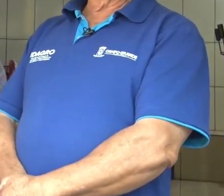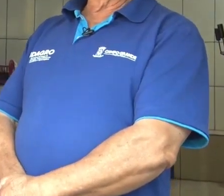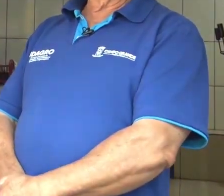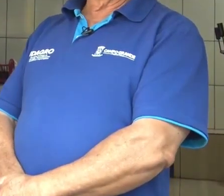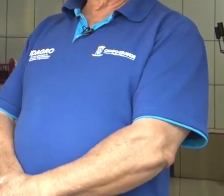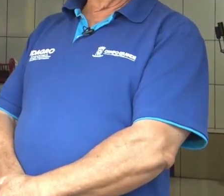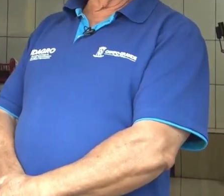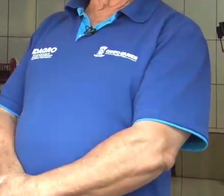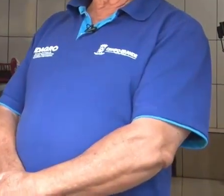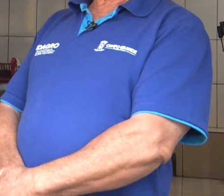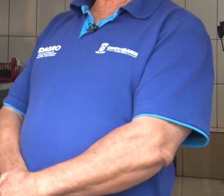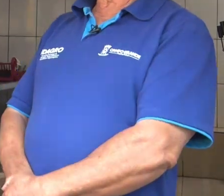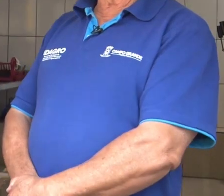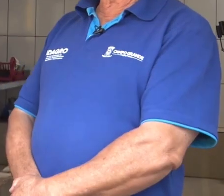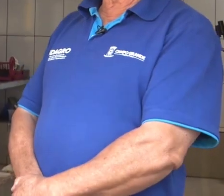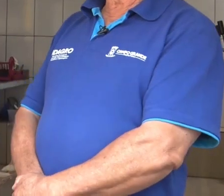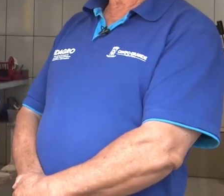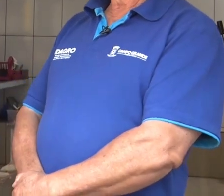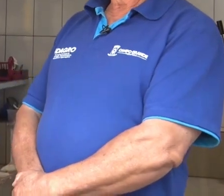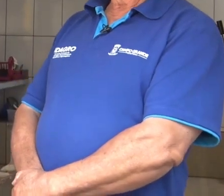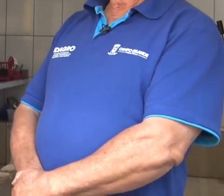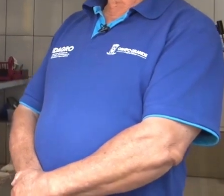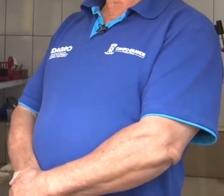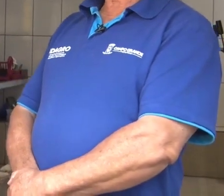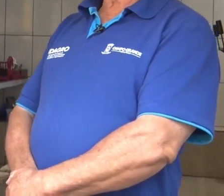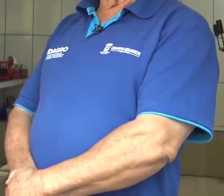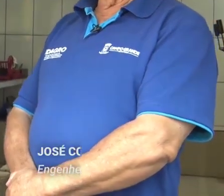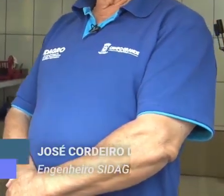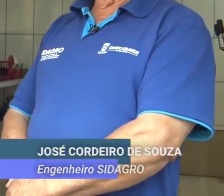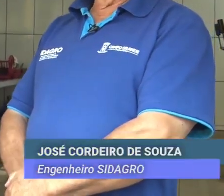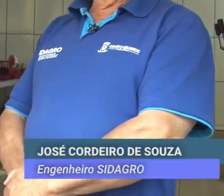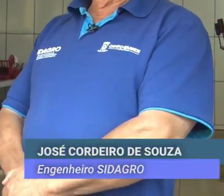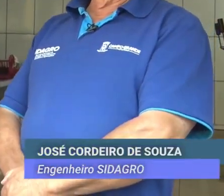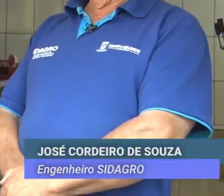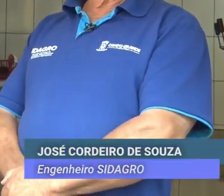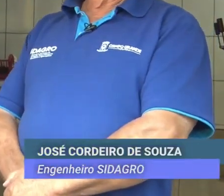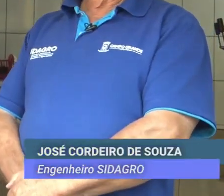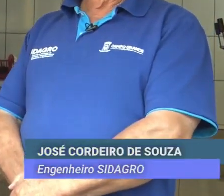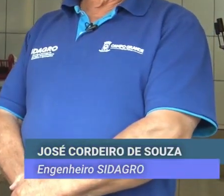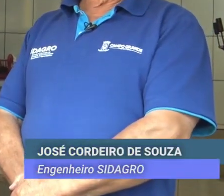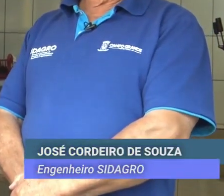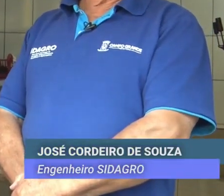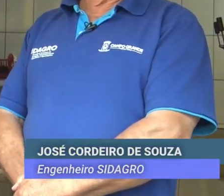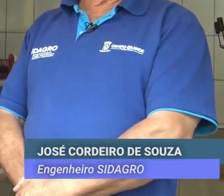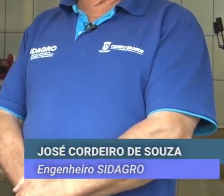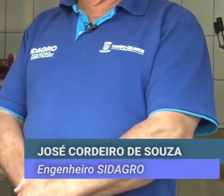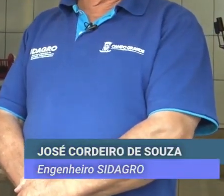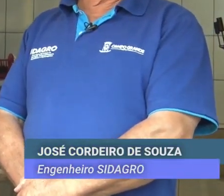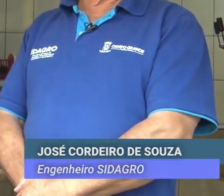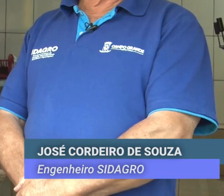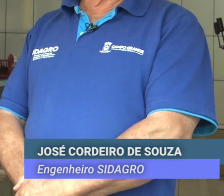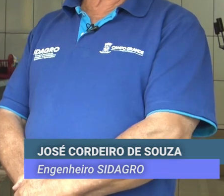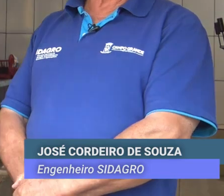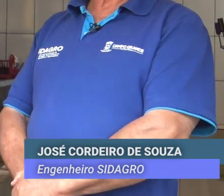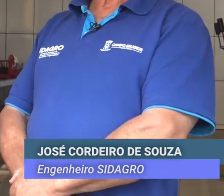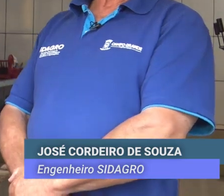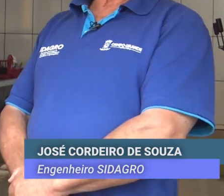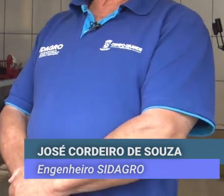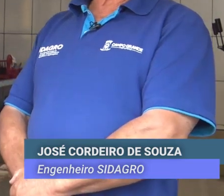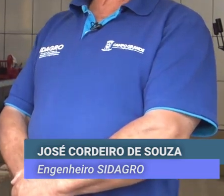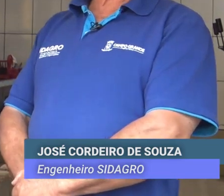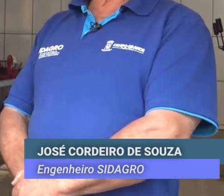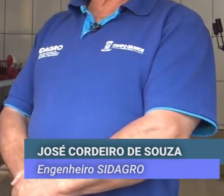Nós temos Essa parceria Da CIDAGRO Com a escola Agrícola Barão do Rio Branco Aqui em Rochedim